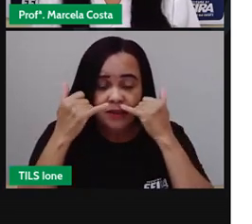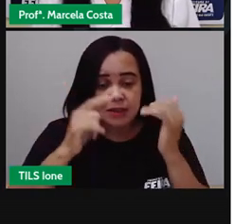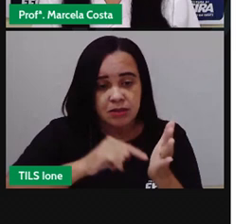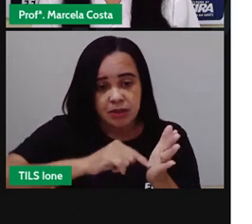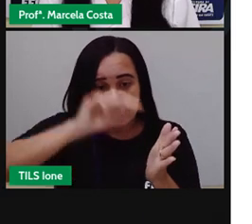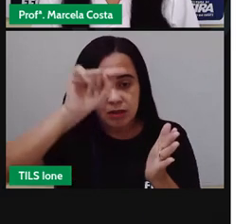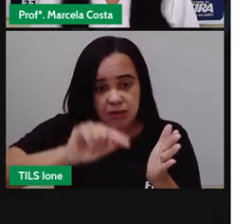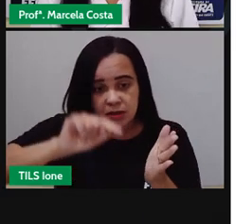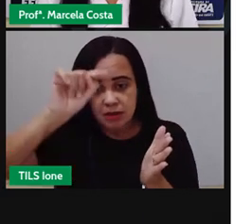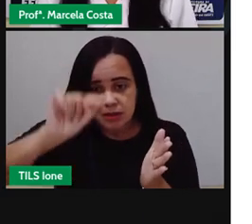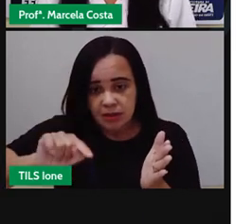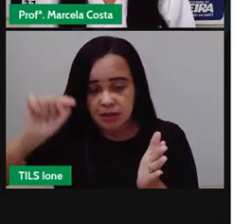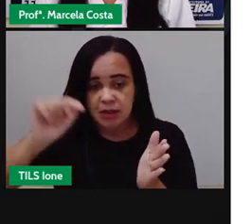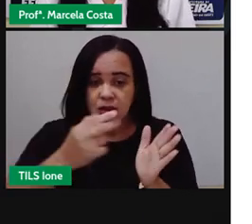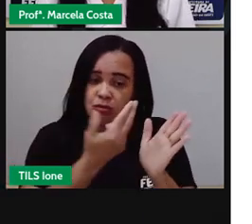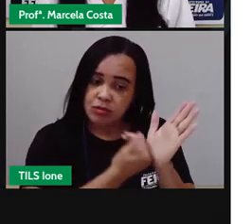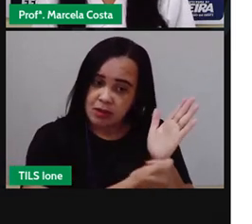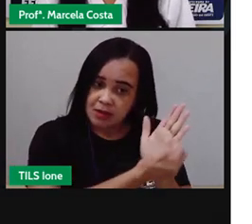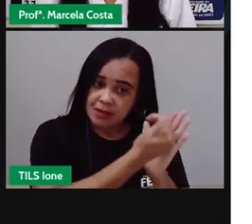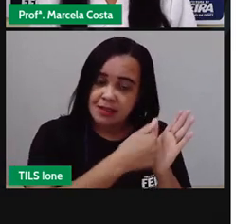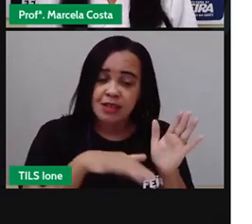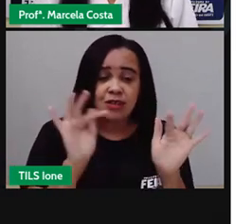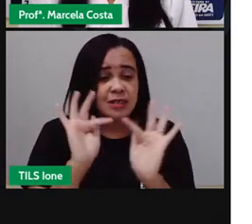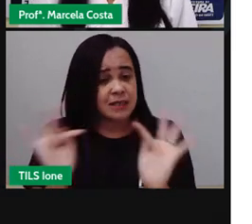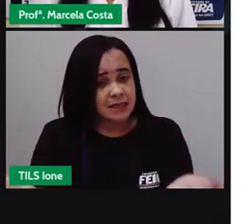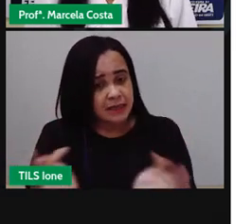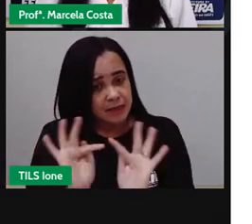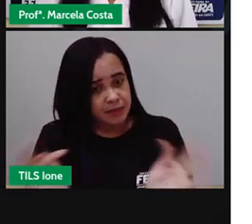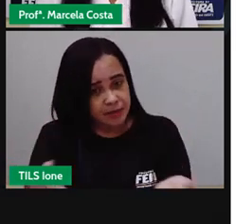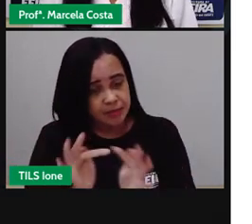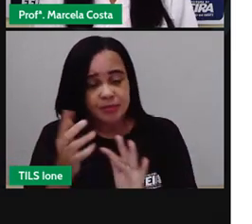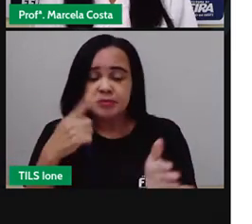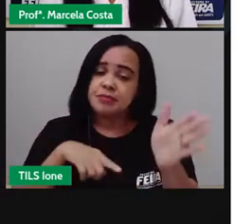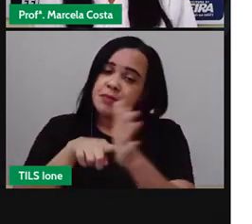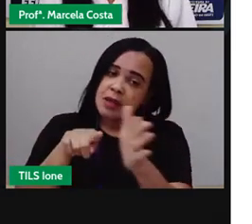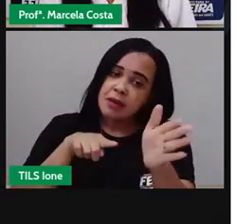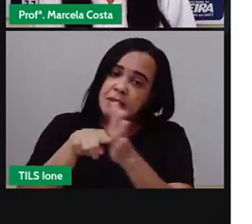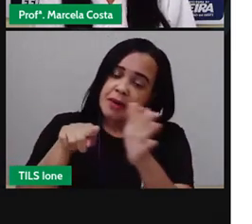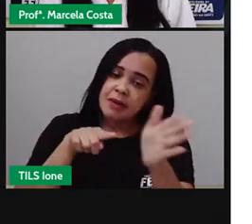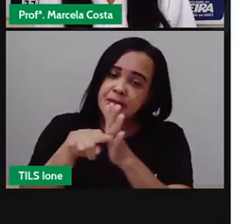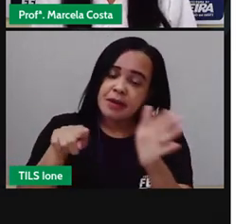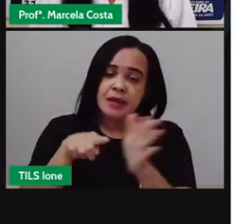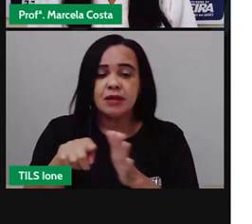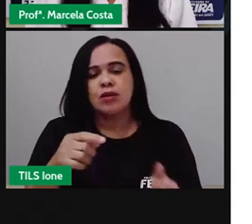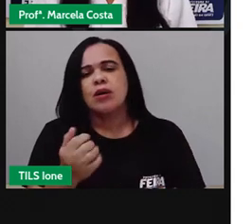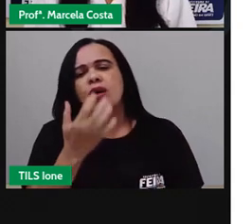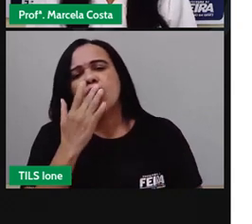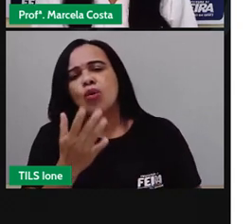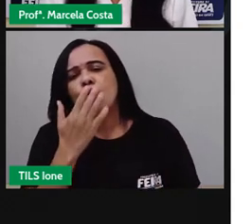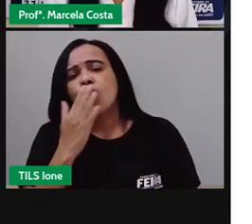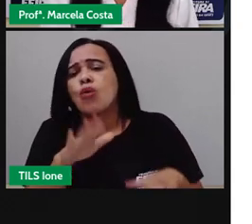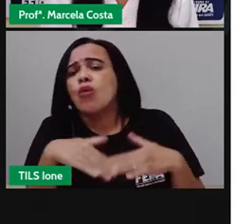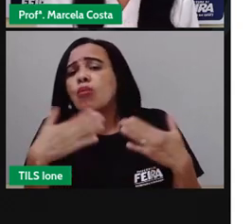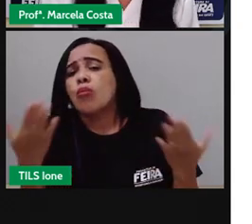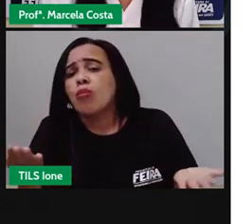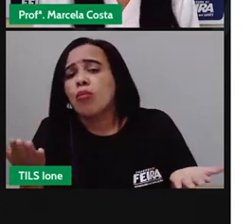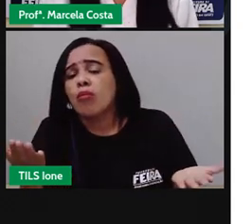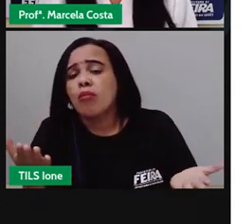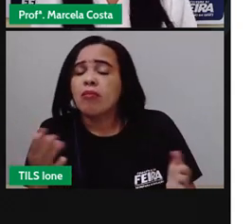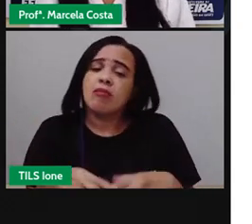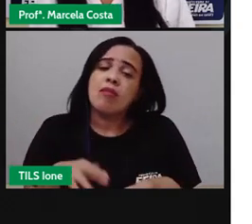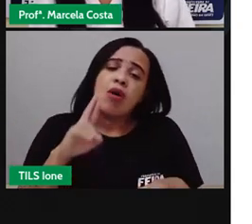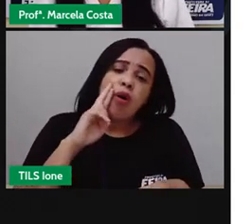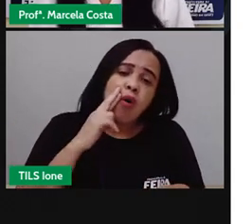você pode perguntar a cor preferida rosa